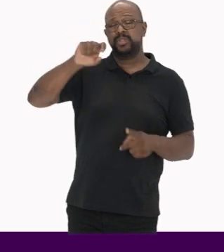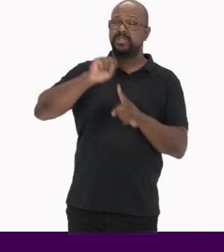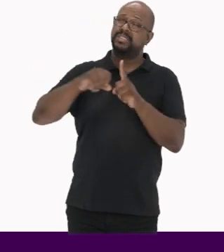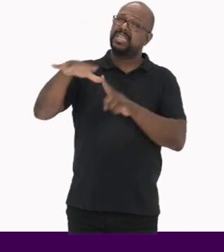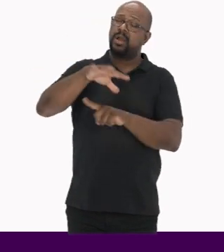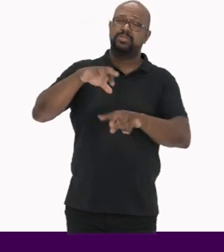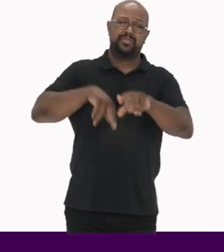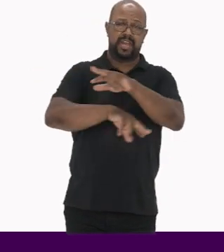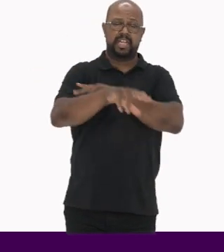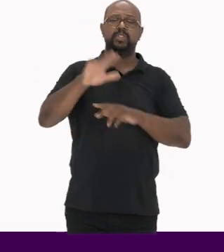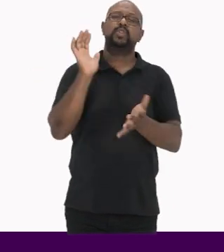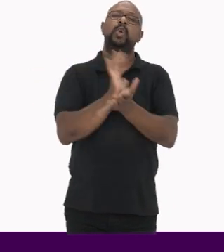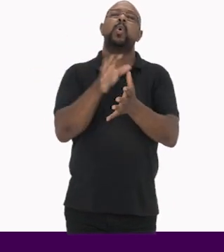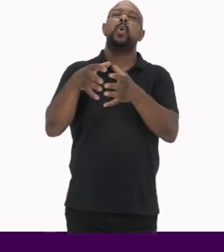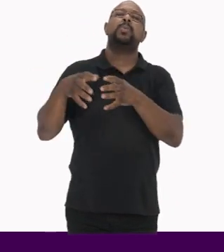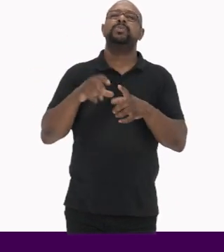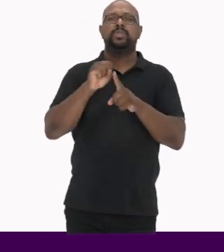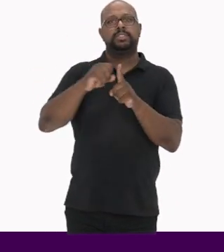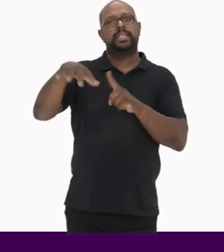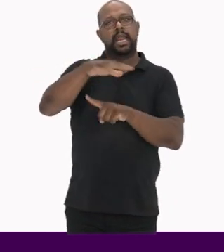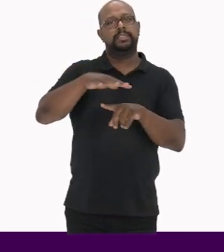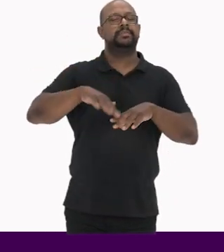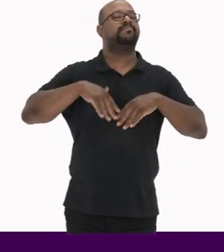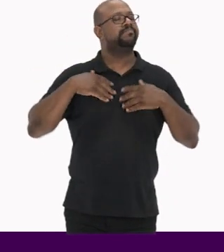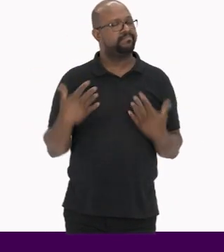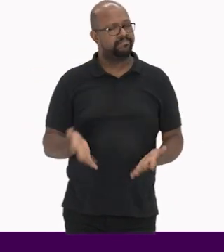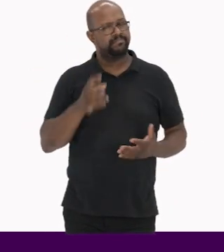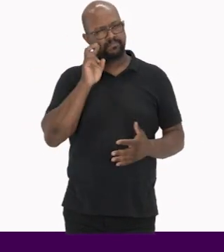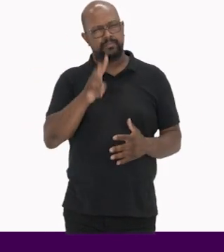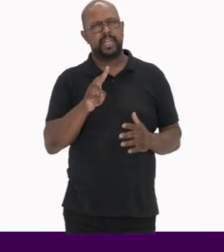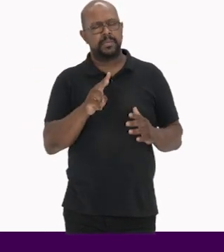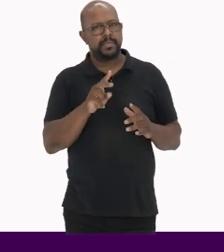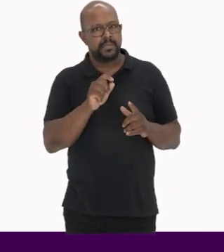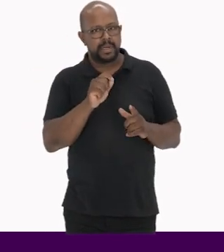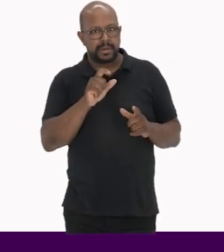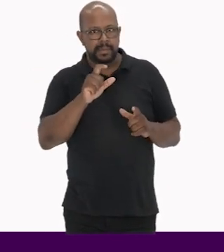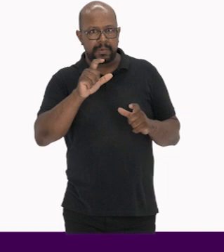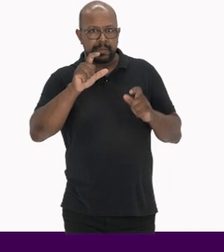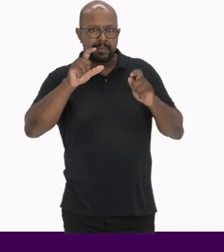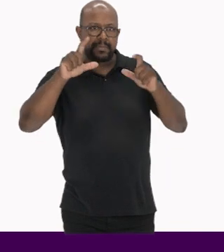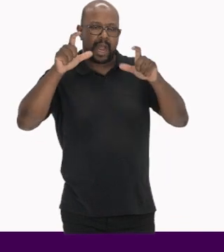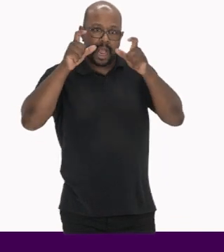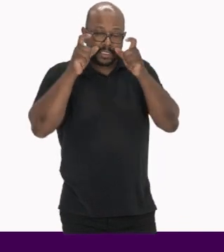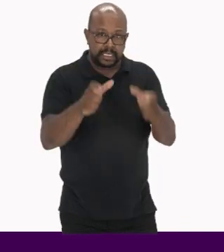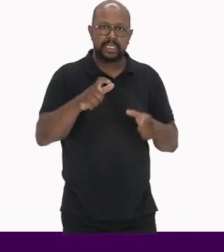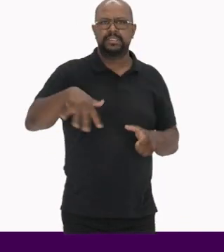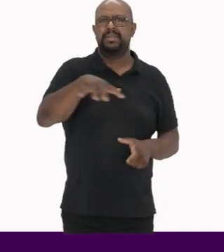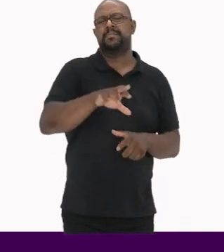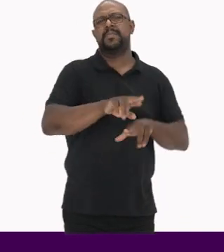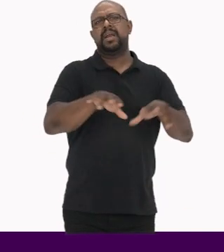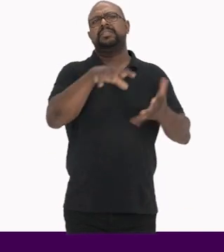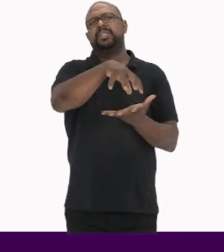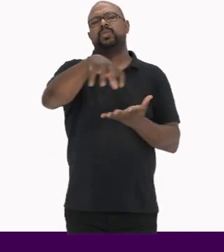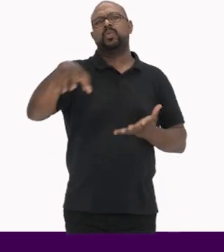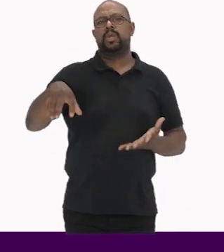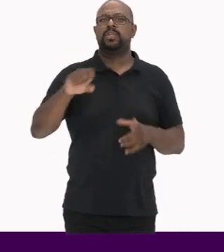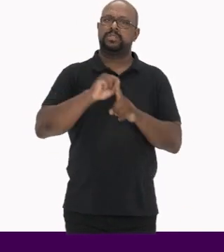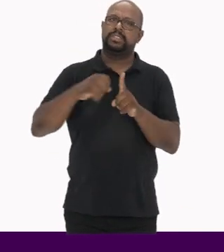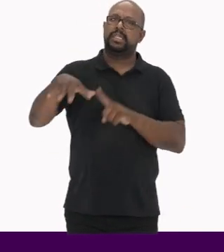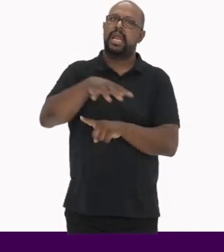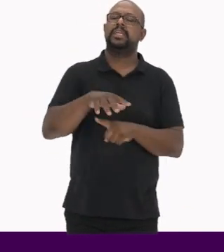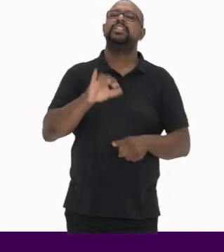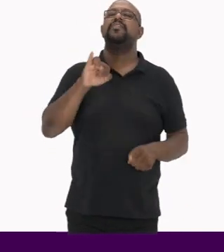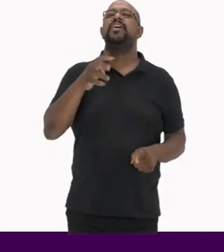de diferentes grupos sociais Desde então, vemos um crescente interesse de amplos setores da sociedade Pelo uso de